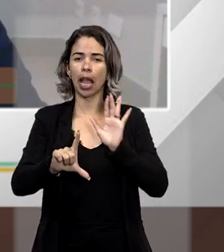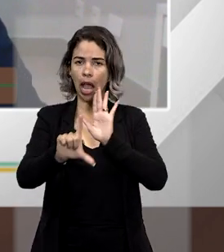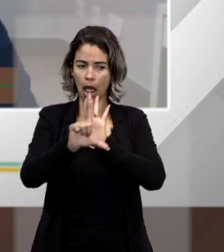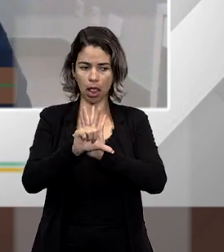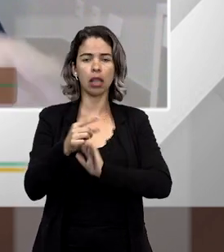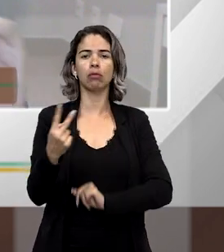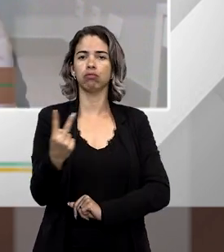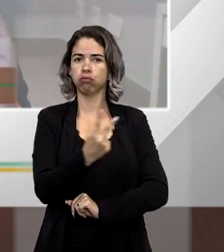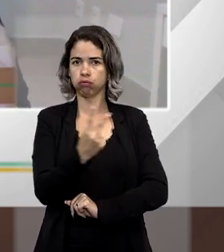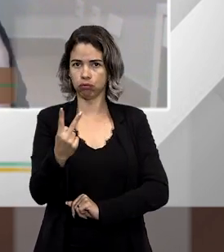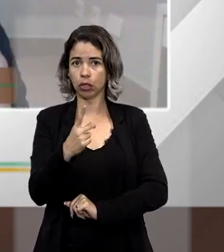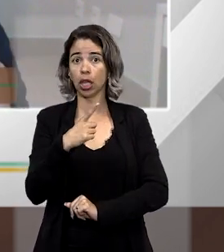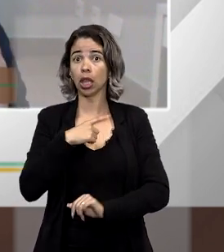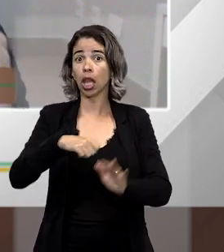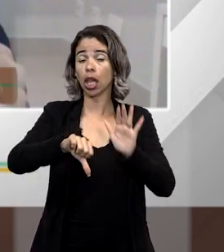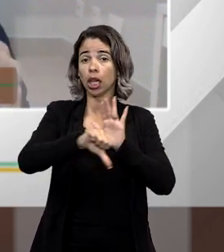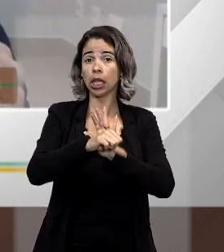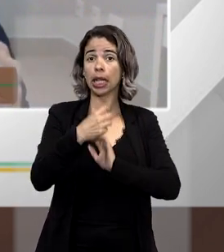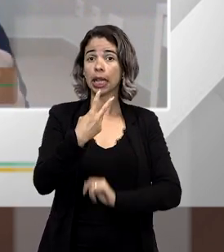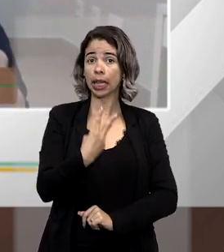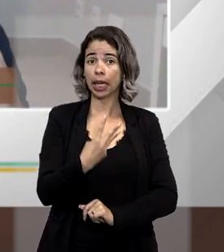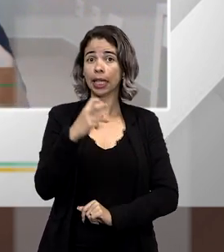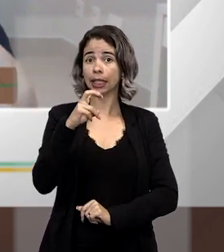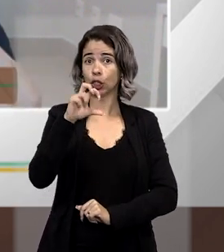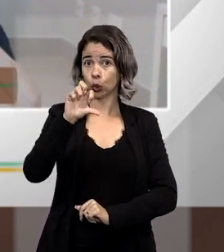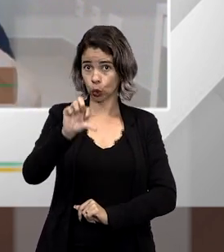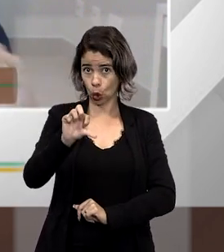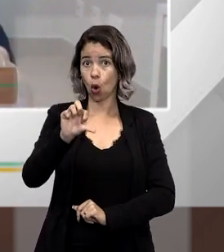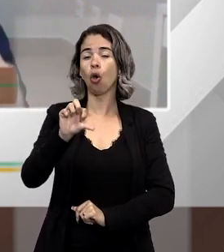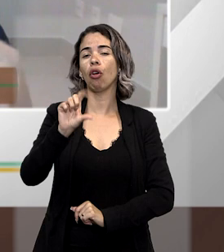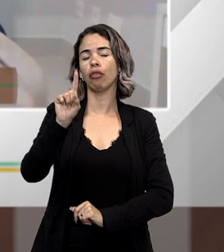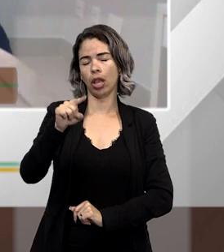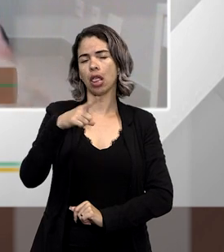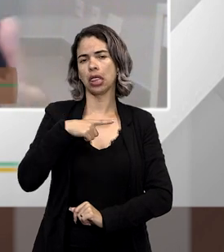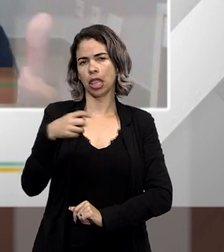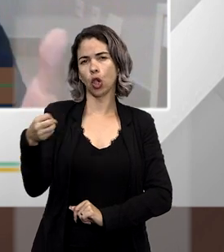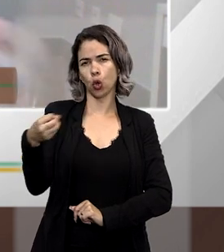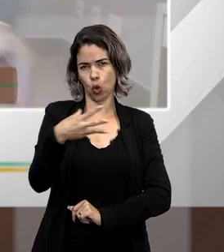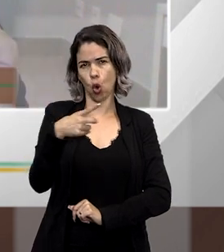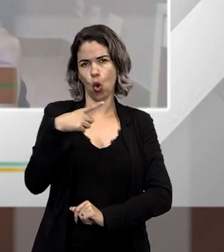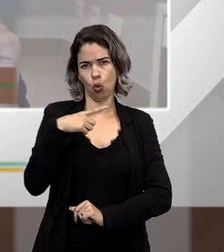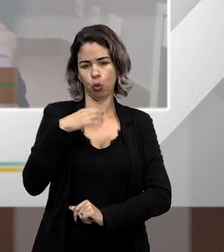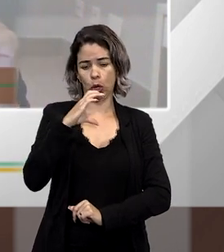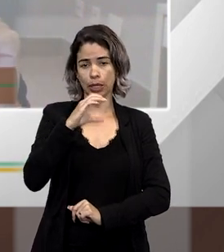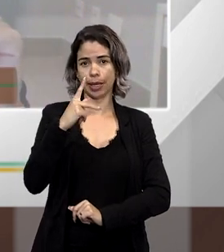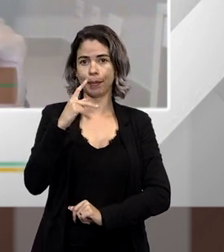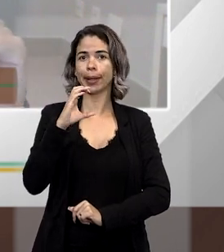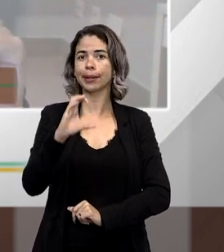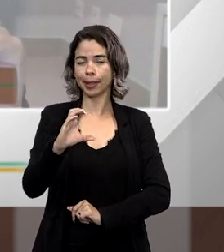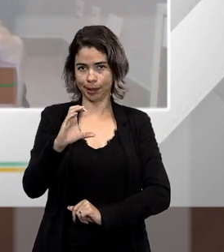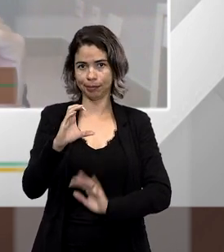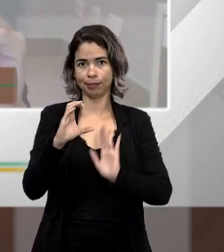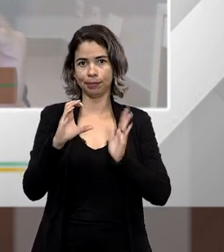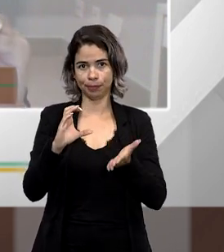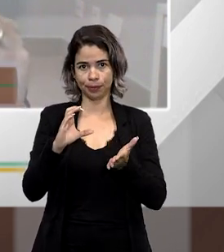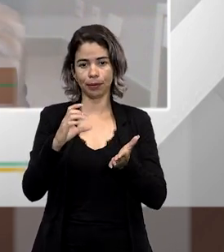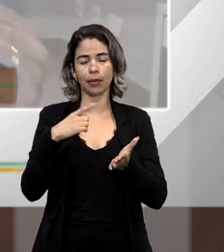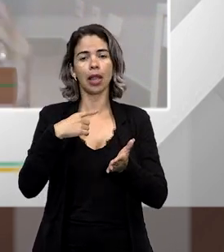tratamos do crime do artigo 359i, que é o primeiro crime, do primeiro capítulo desse novo título do Código Penal,